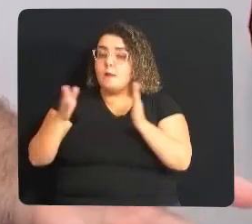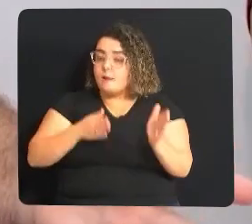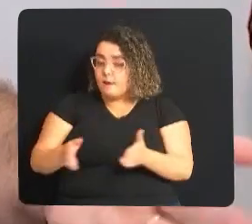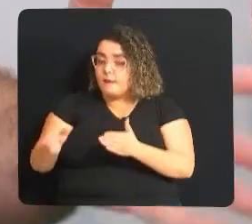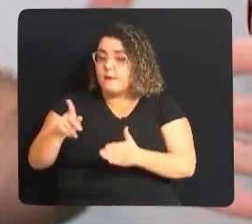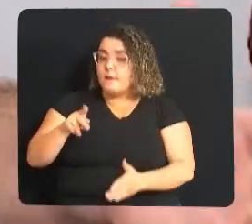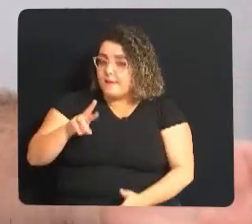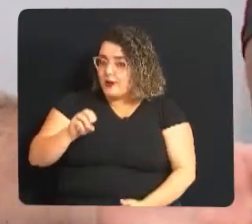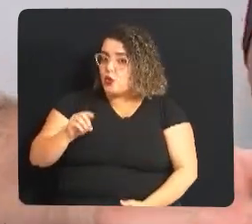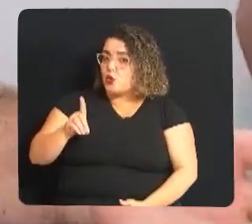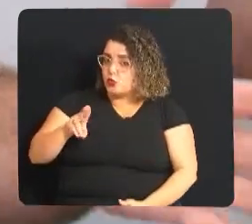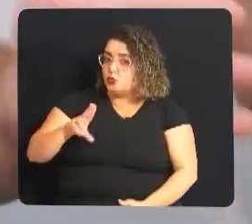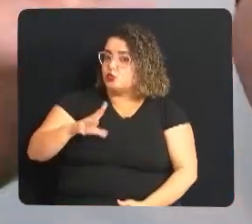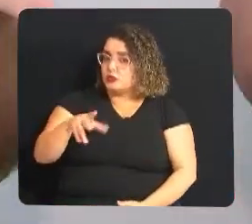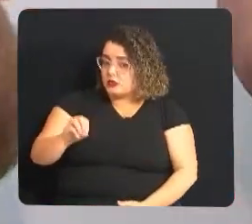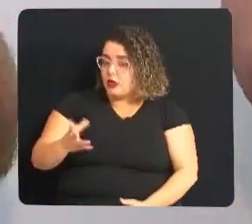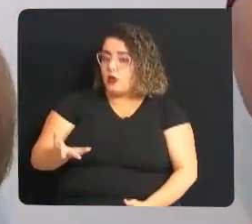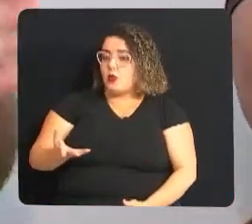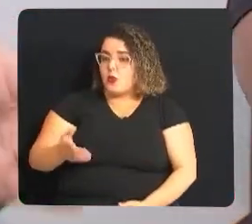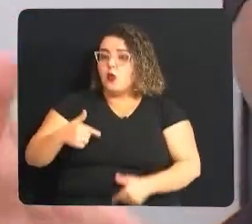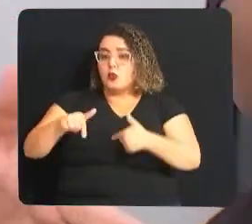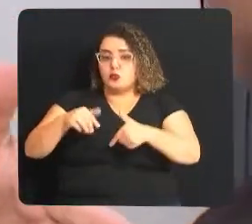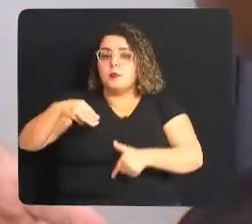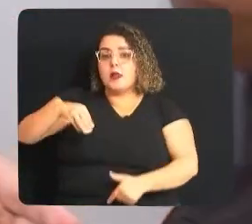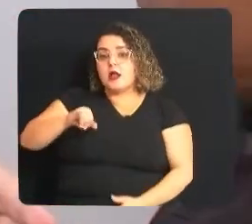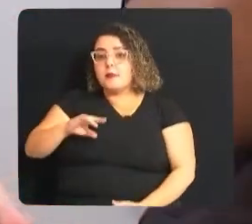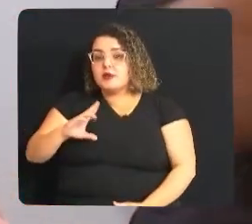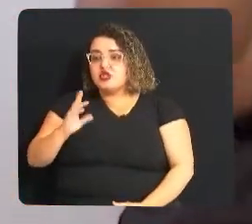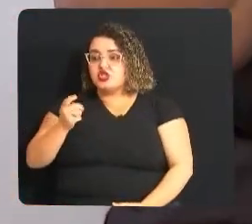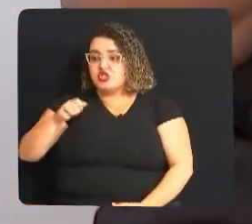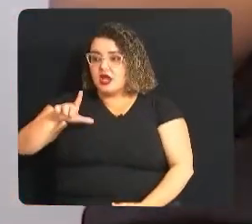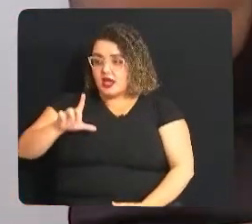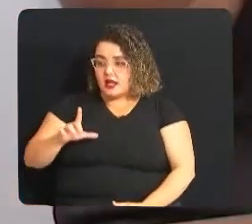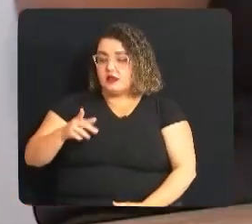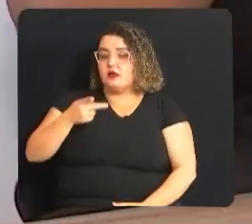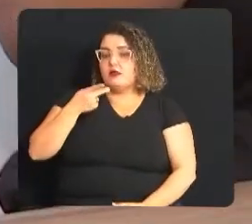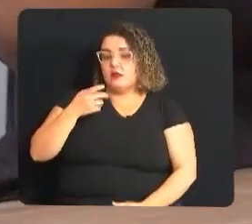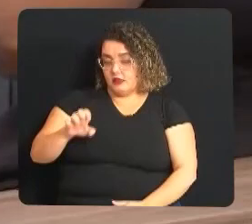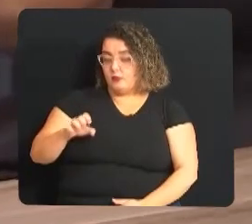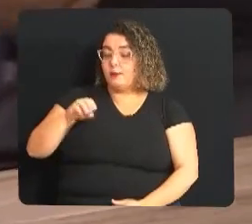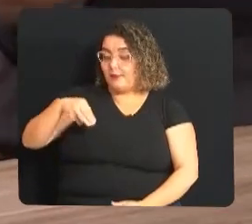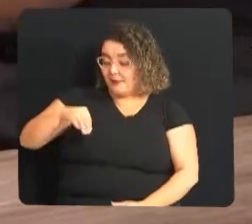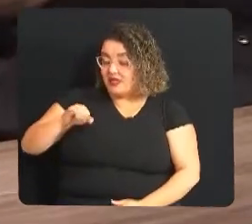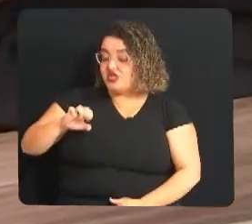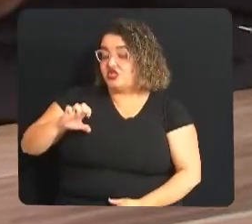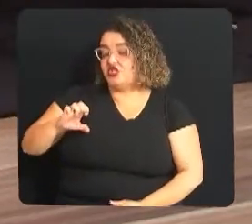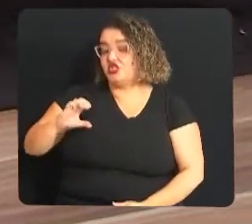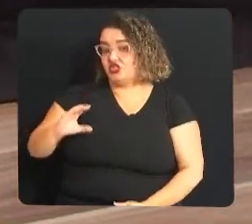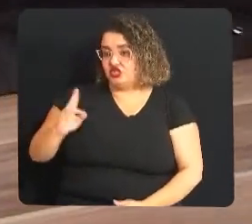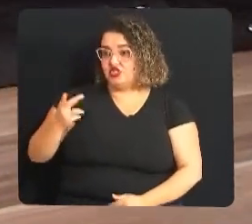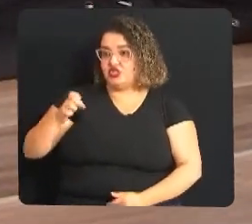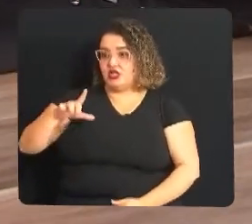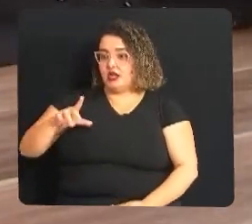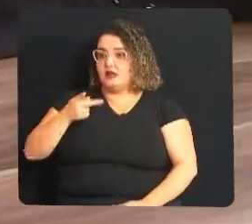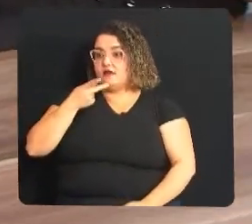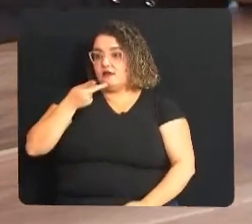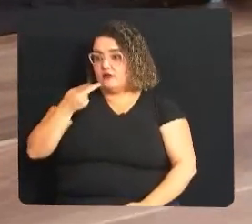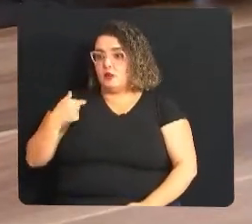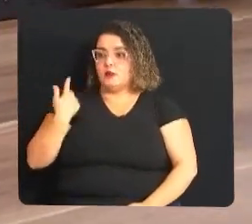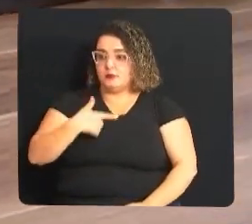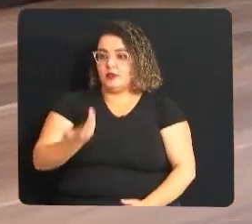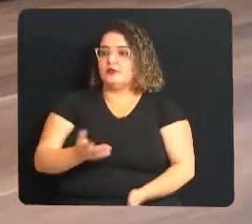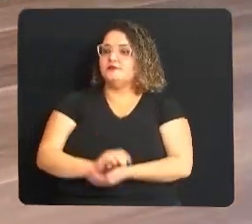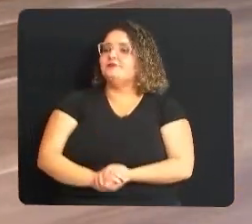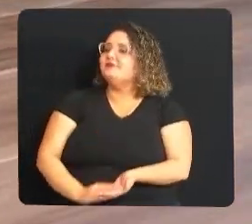desse trabalho que a Michelle contou para a gente, conseguiu a recolocação no mercado de trabalho. Claro que a